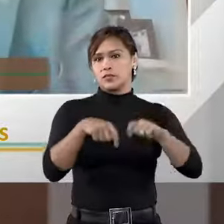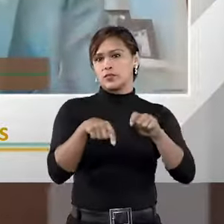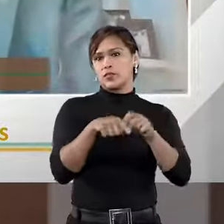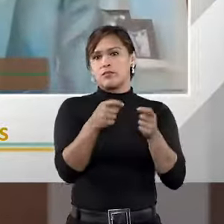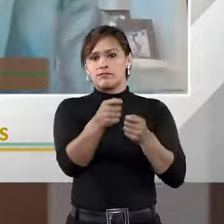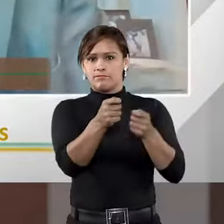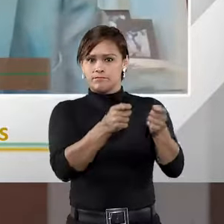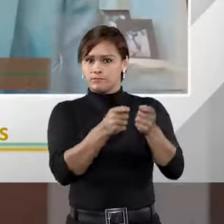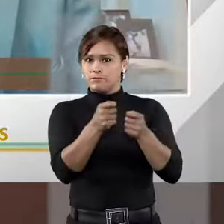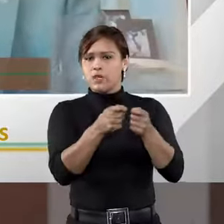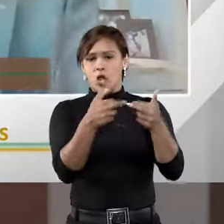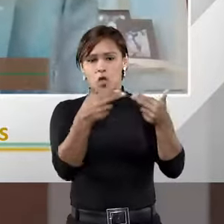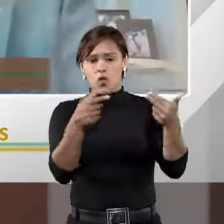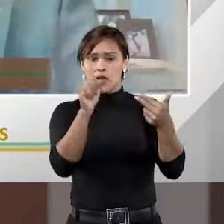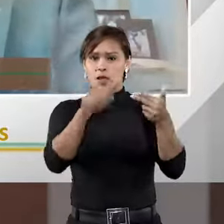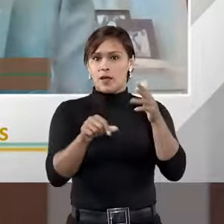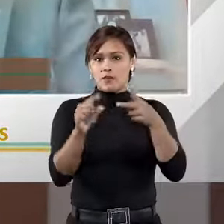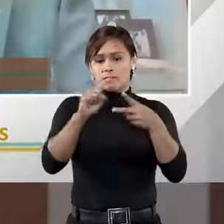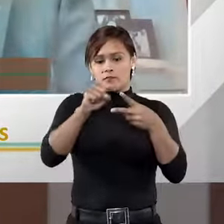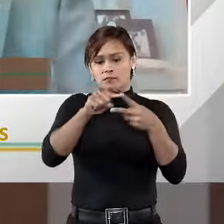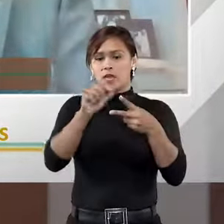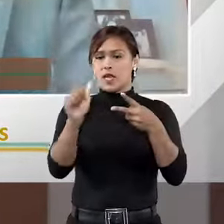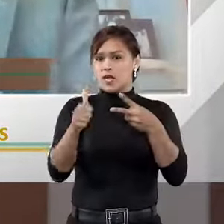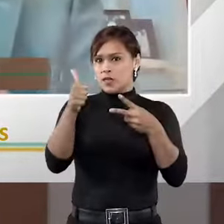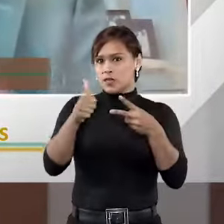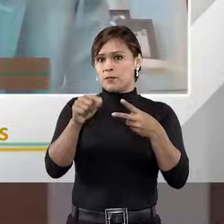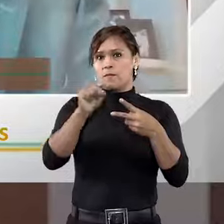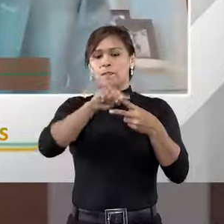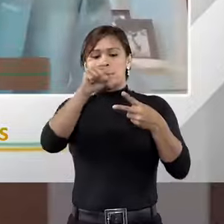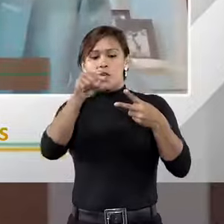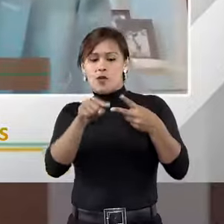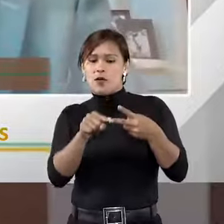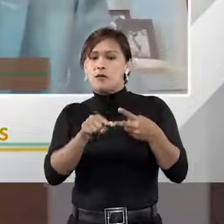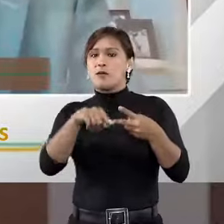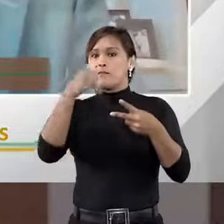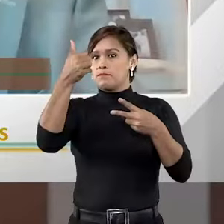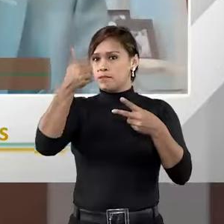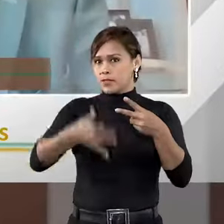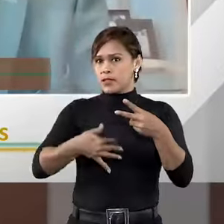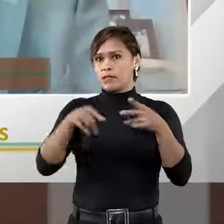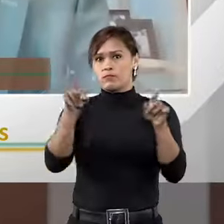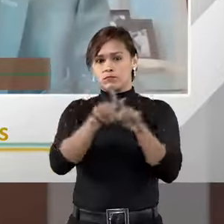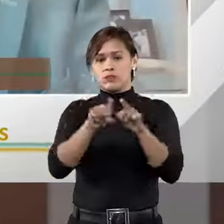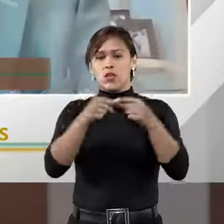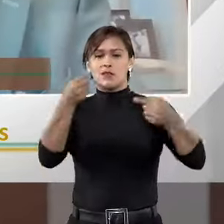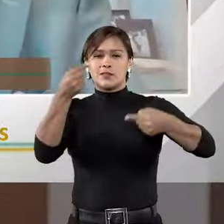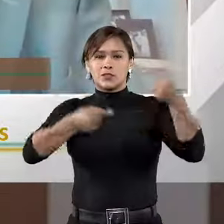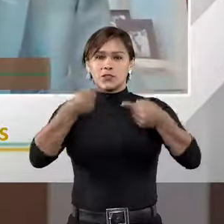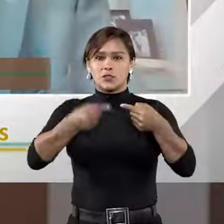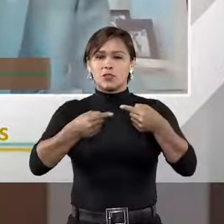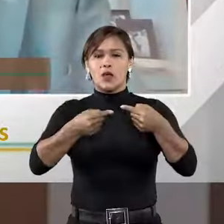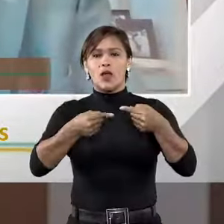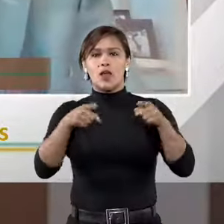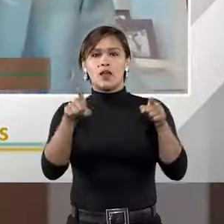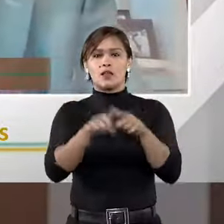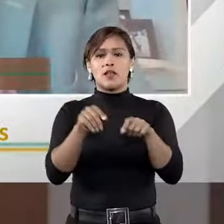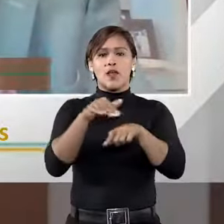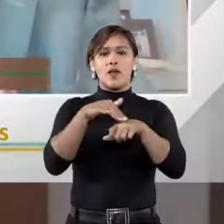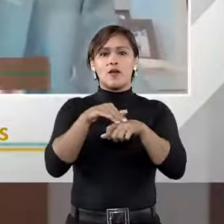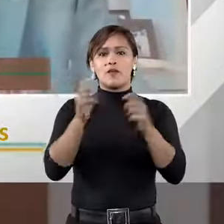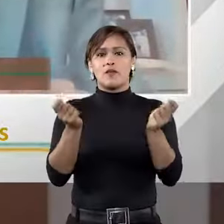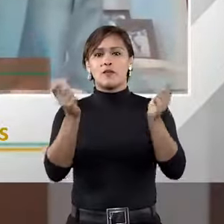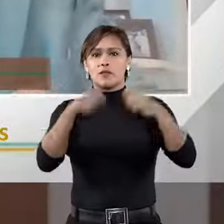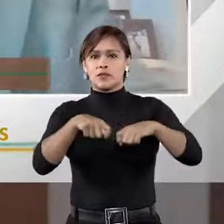arbitrável. Acho que é a primeira ressalva que eu faria. E a única outra que eu faço é uma discussão, uma disputa sobre a